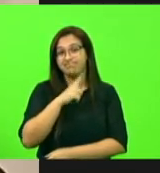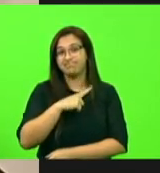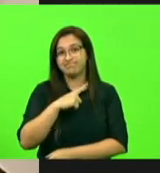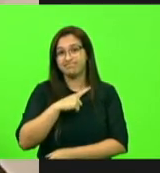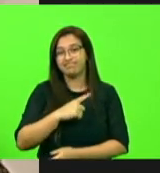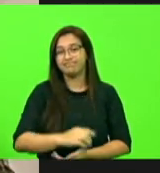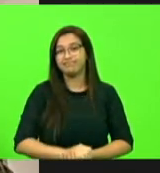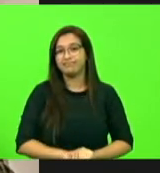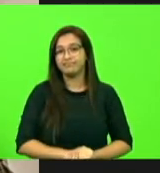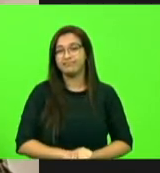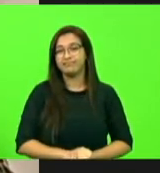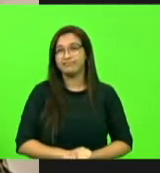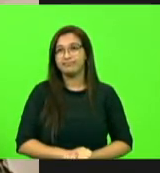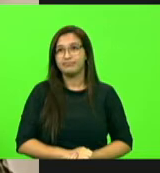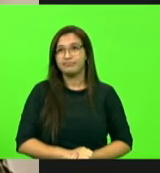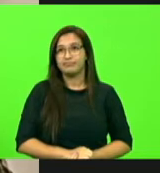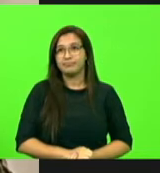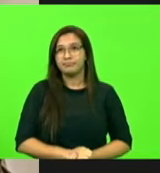Silêncio total.